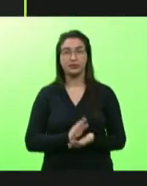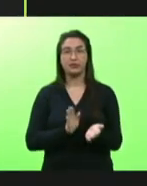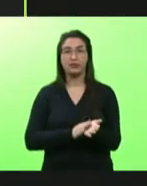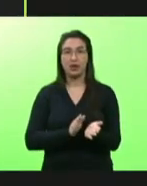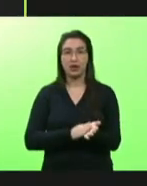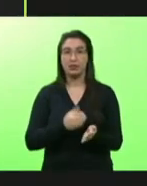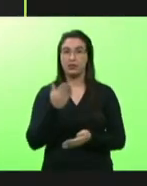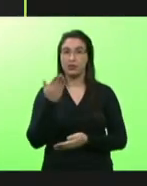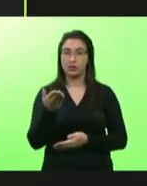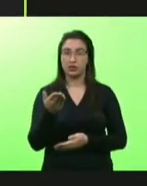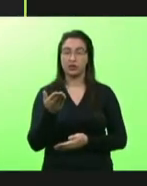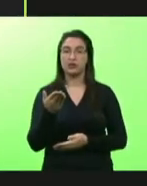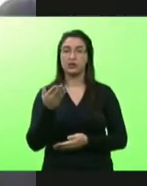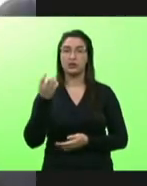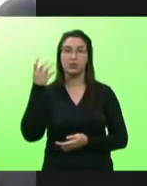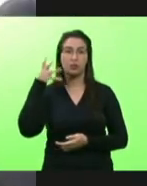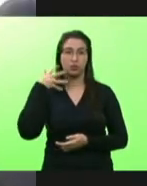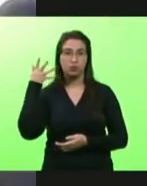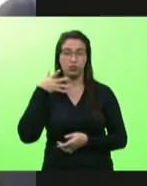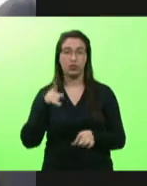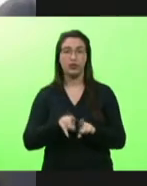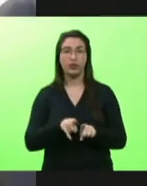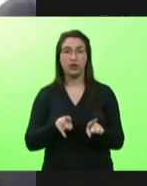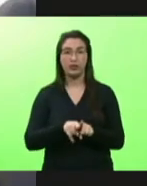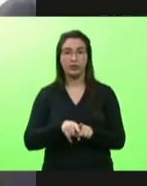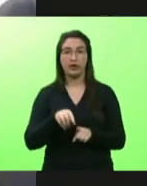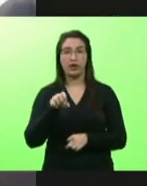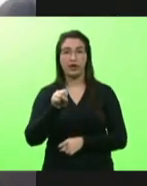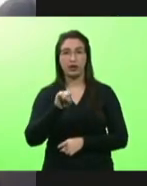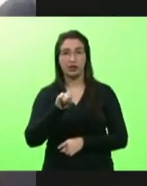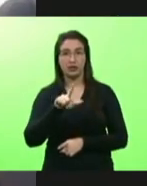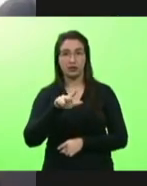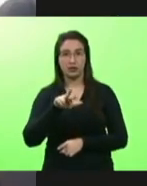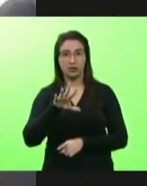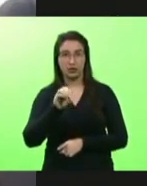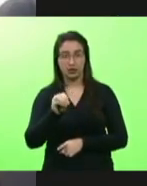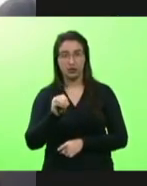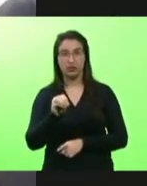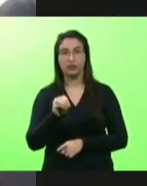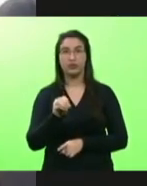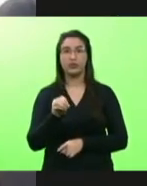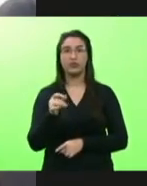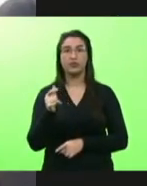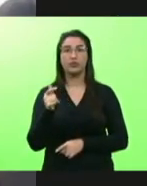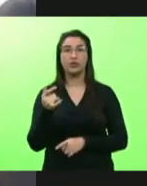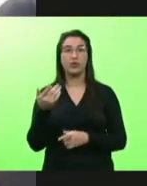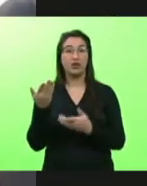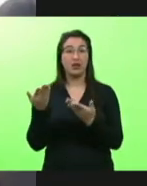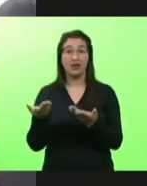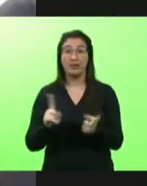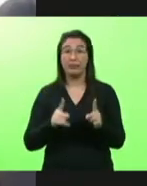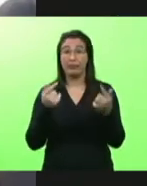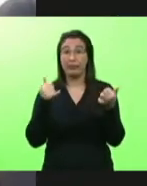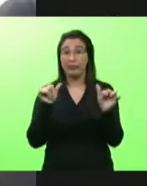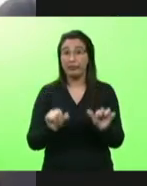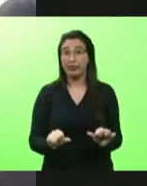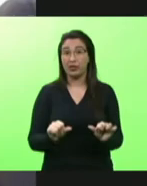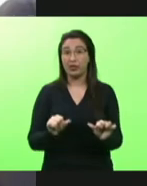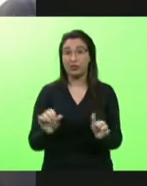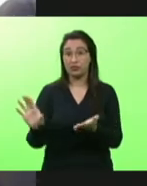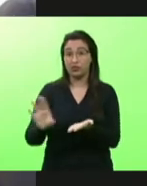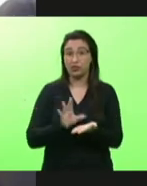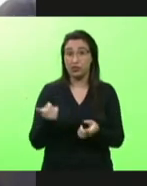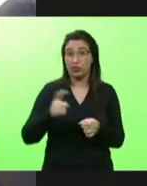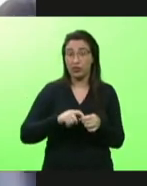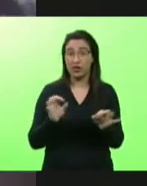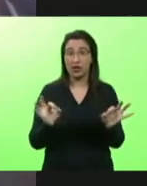fala do deputado Silvio também e pior é como diz o deputado Silvio sem nenhuma forma de ser restituído e pior as nossas